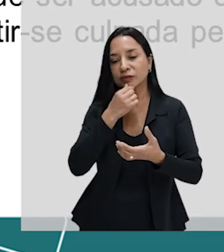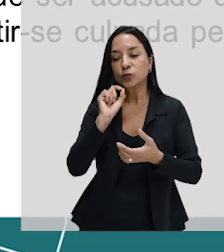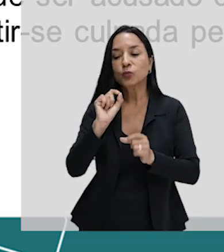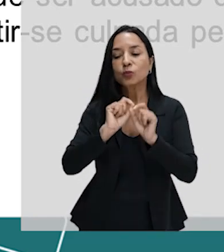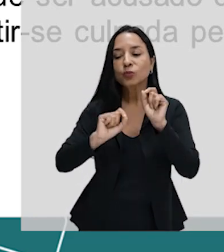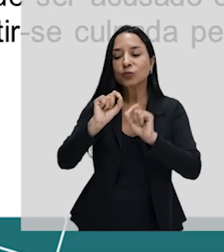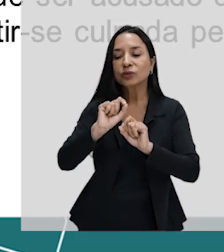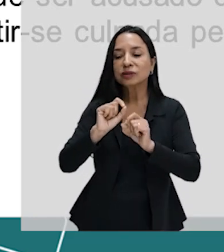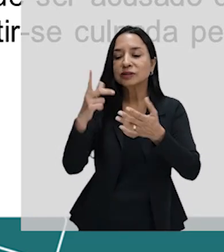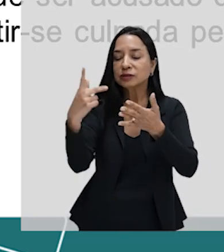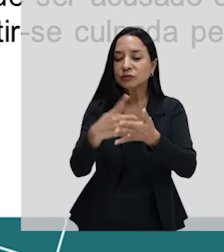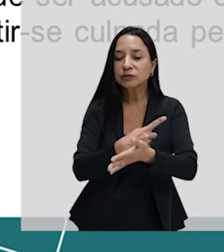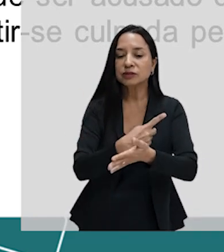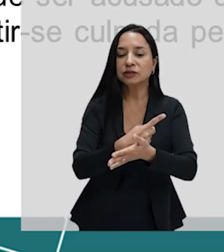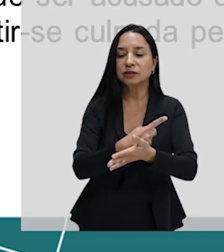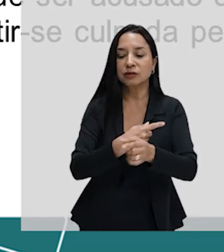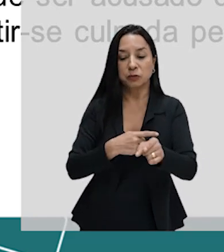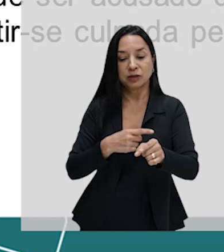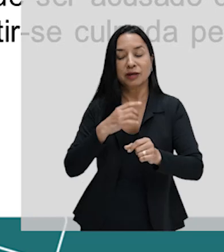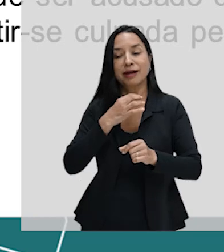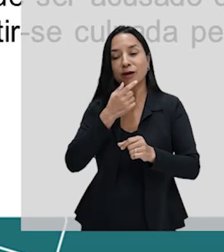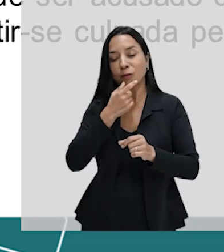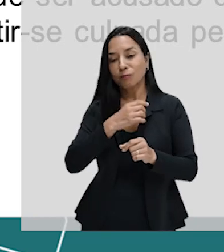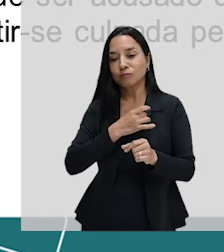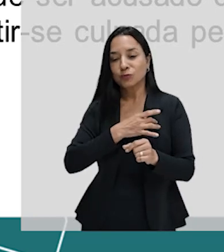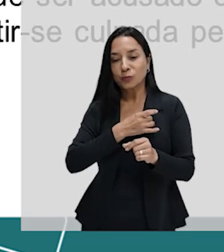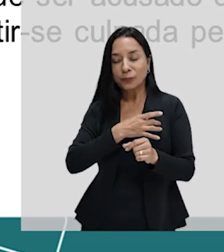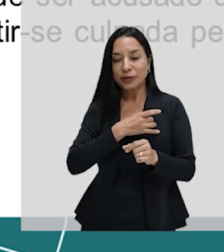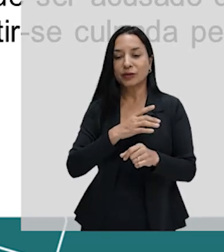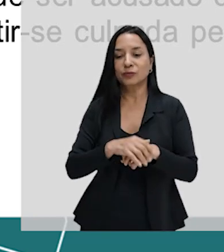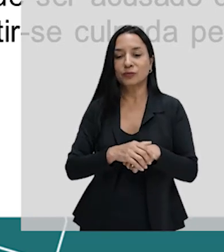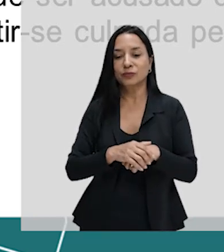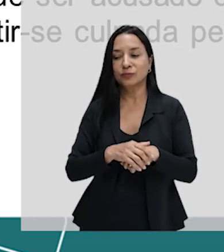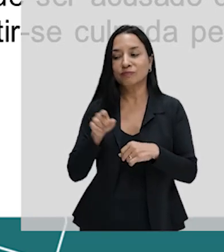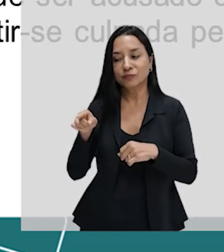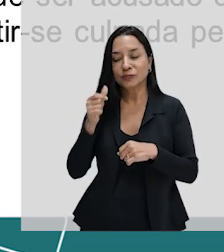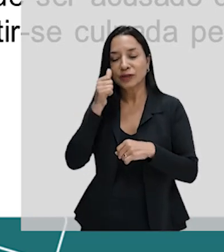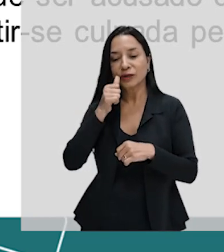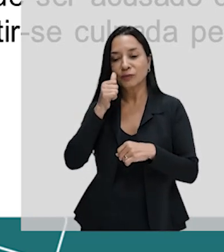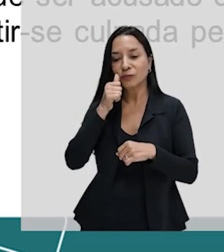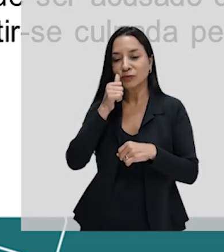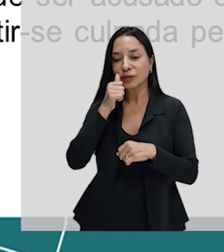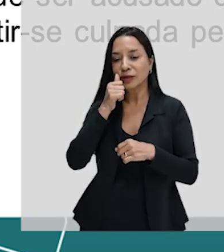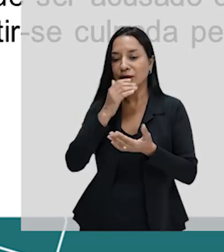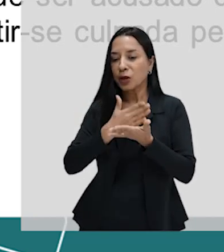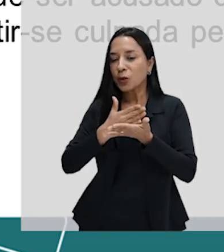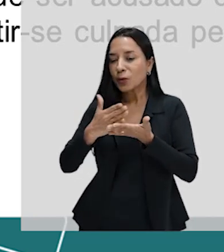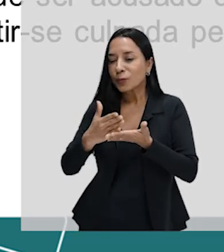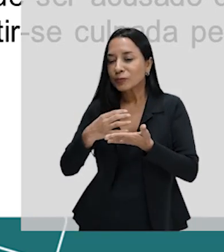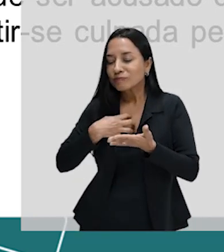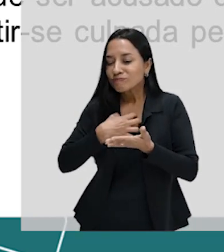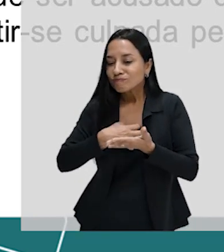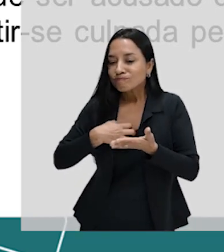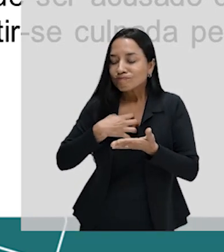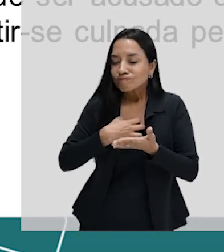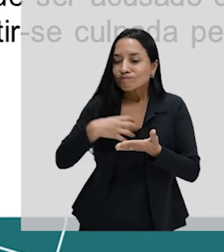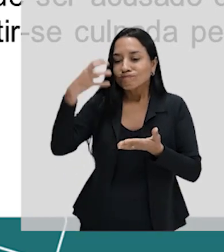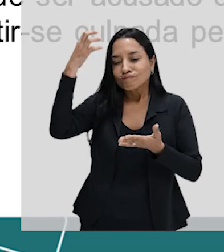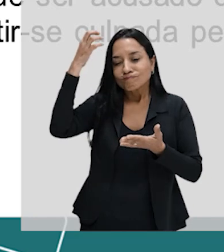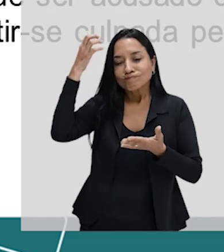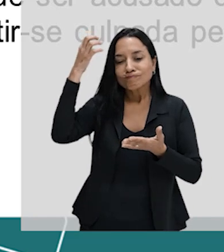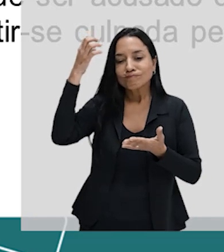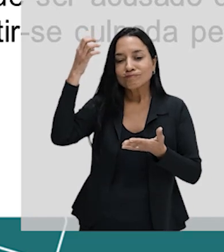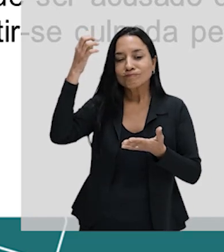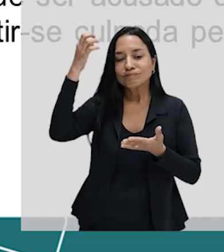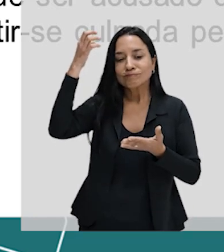marido ficou com receio de ser acusado de assassinato, Isabel começou a sentir remorsos e sentir-se culpada pela